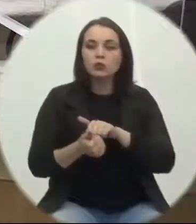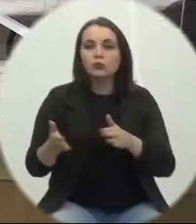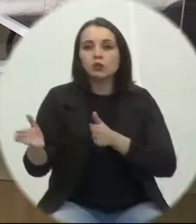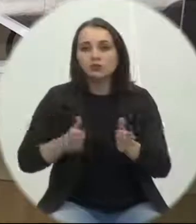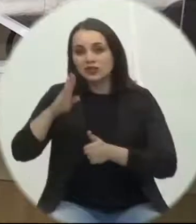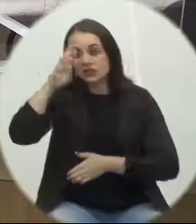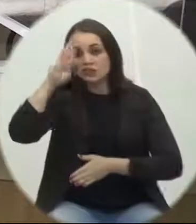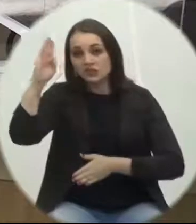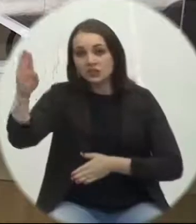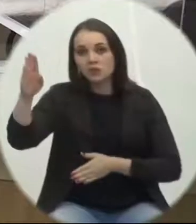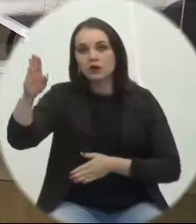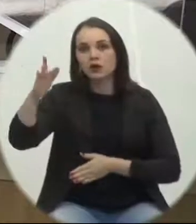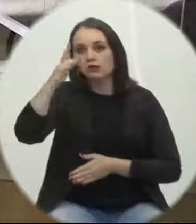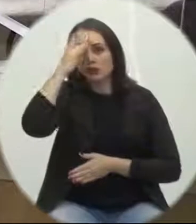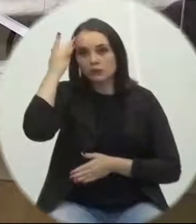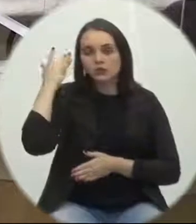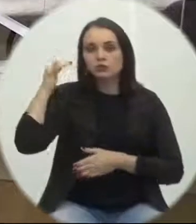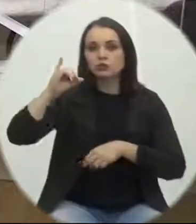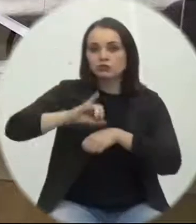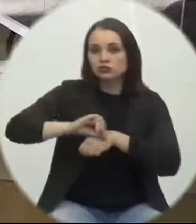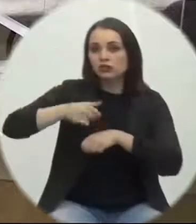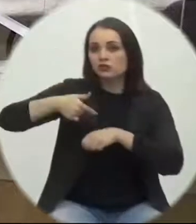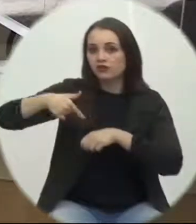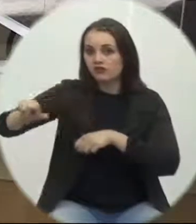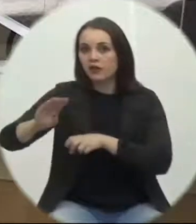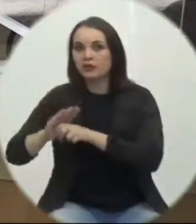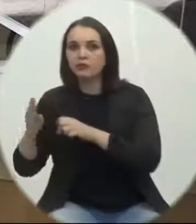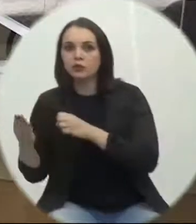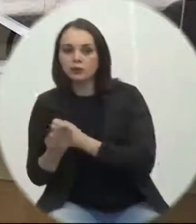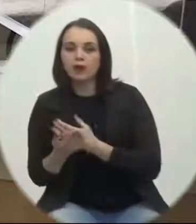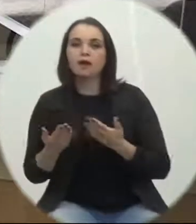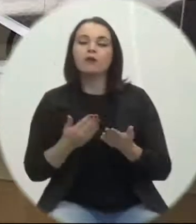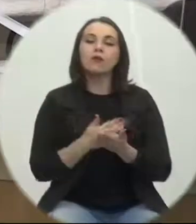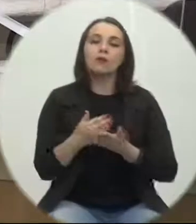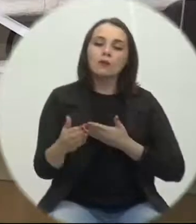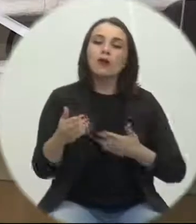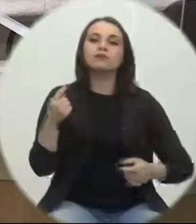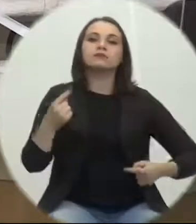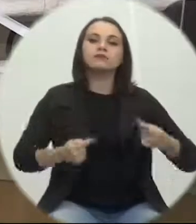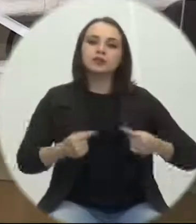da rua João Pessoa para a rua Araranguá. O requerimento está em discussão.